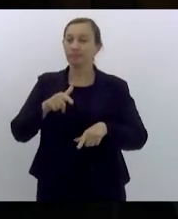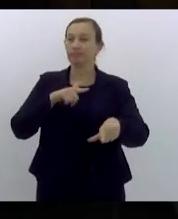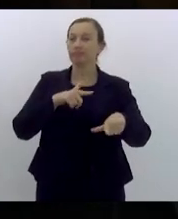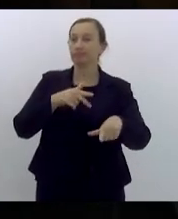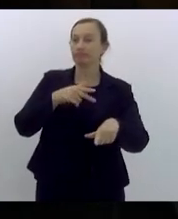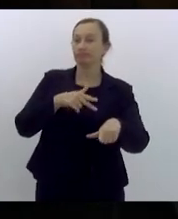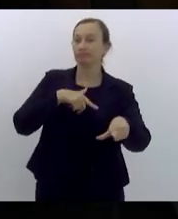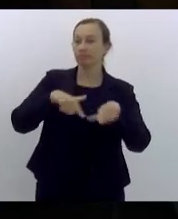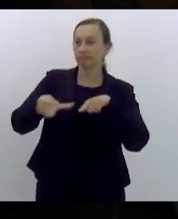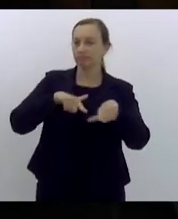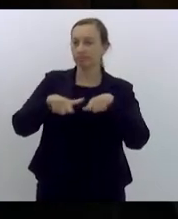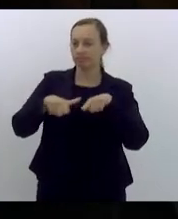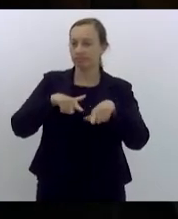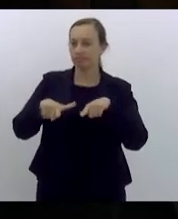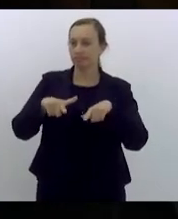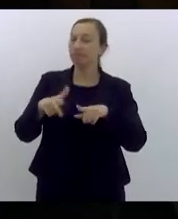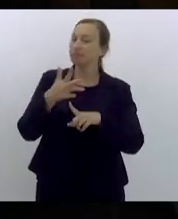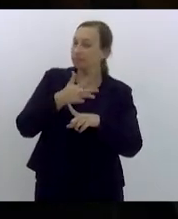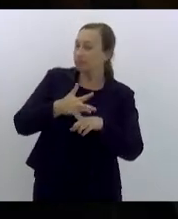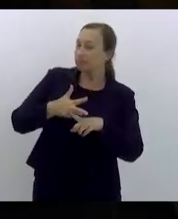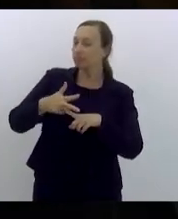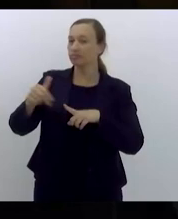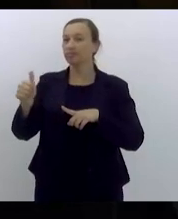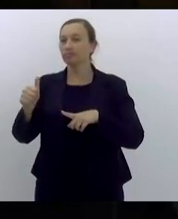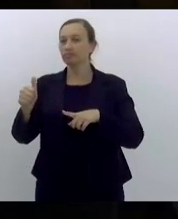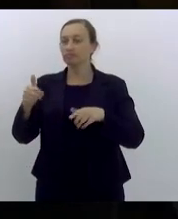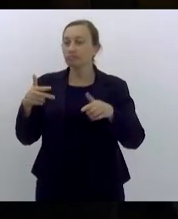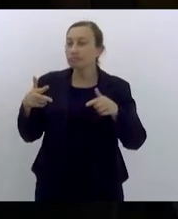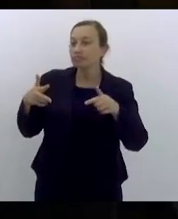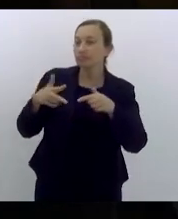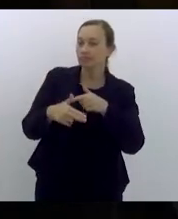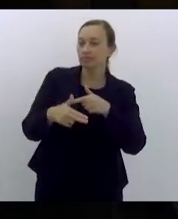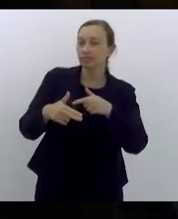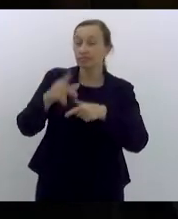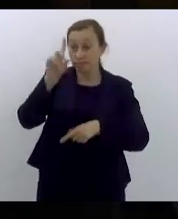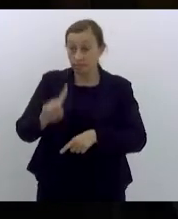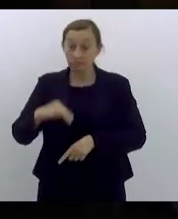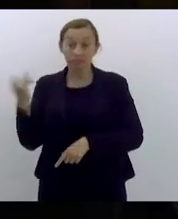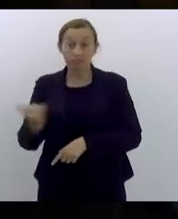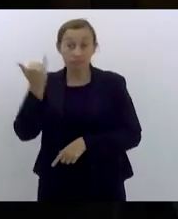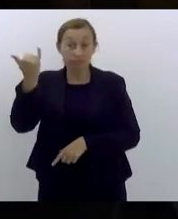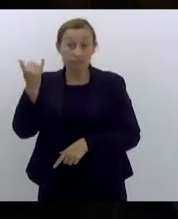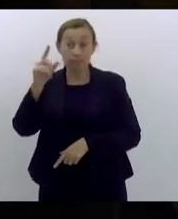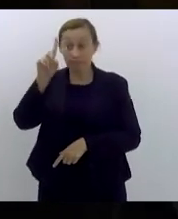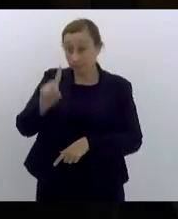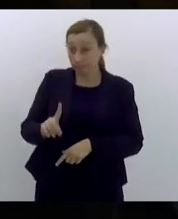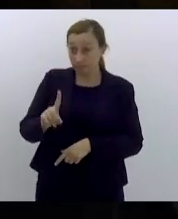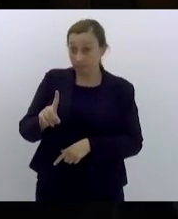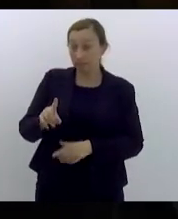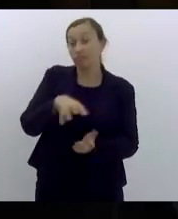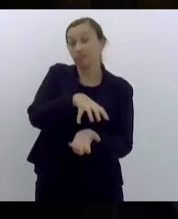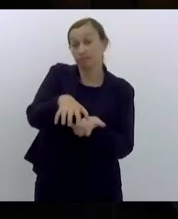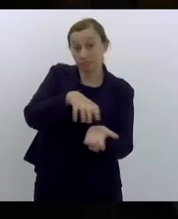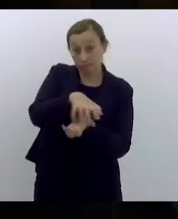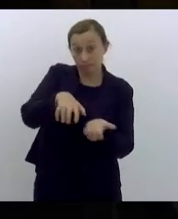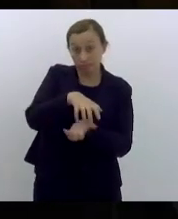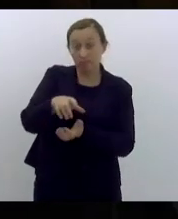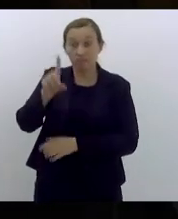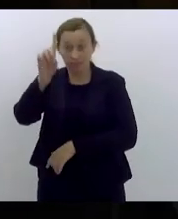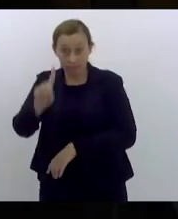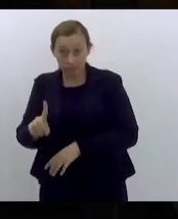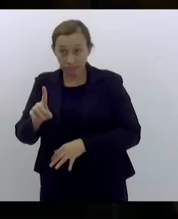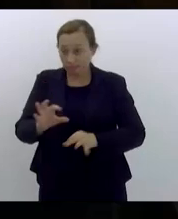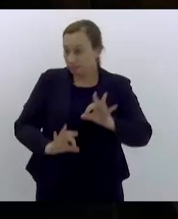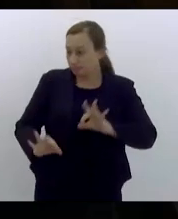trabalhadores conquistas que imprimem direitos importantes como o direito à greve o direito à